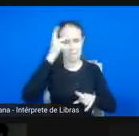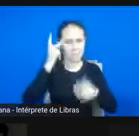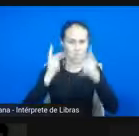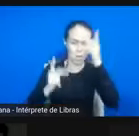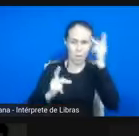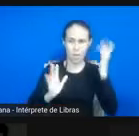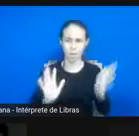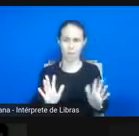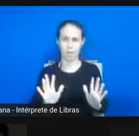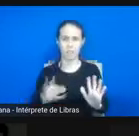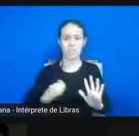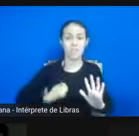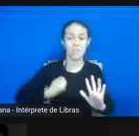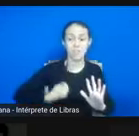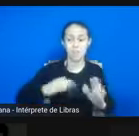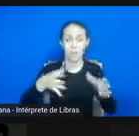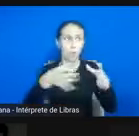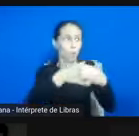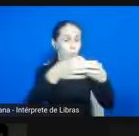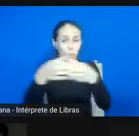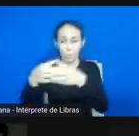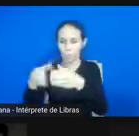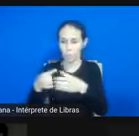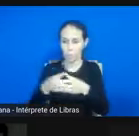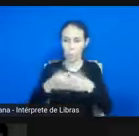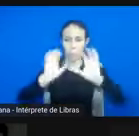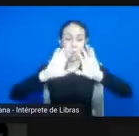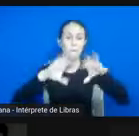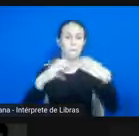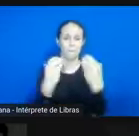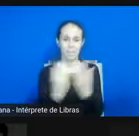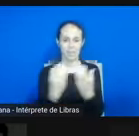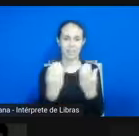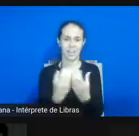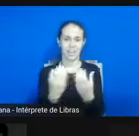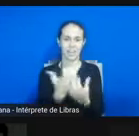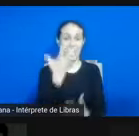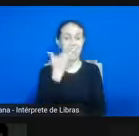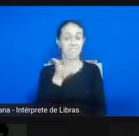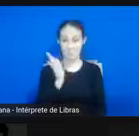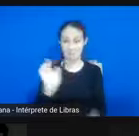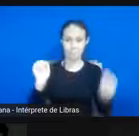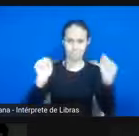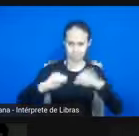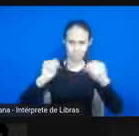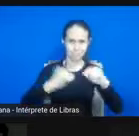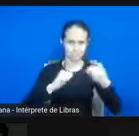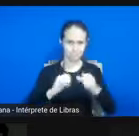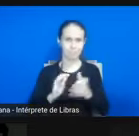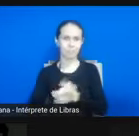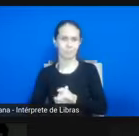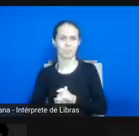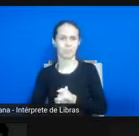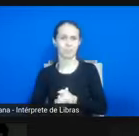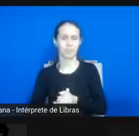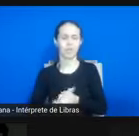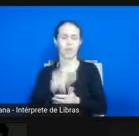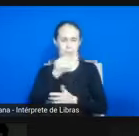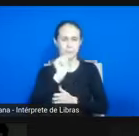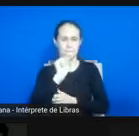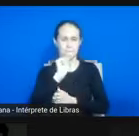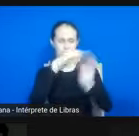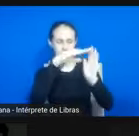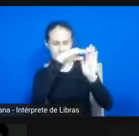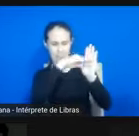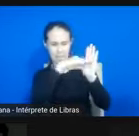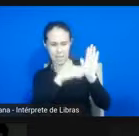desse viver em coletivo, desse viver em comunidade. Então, depois eu posso passar a lista toda para o pessoal do Jefes, que puderam olhar, porque eu me empolguei,